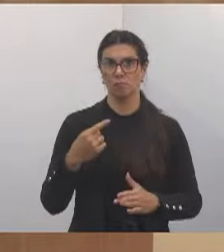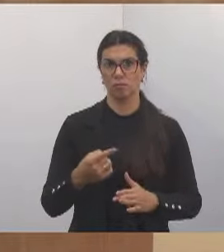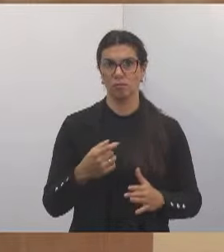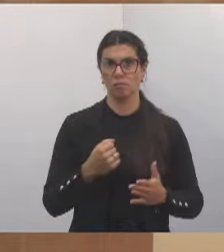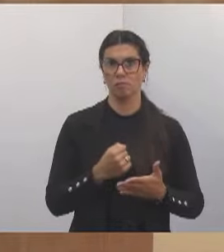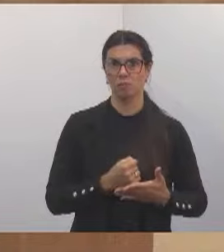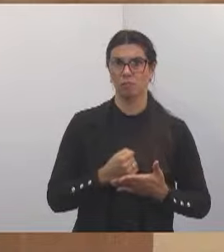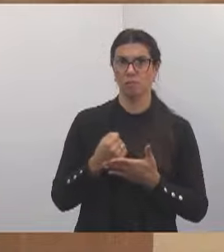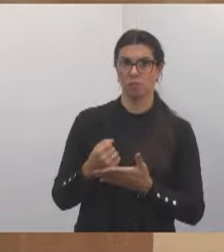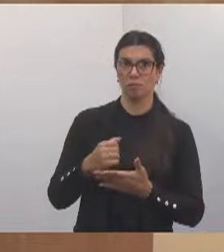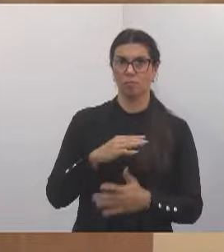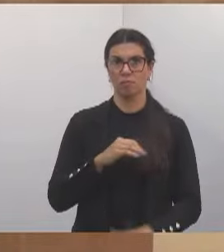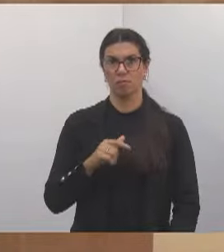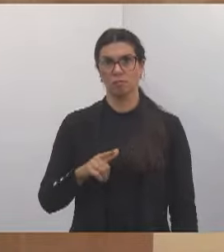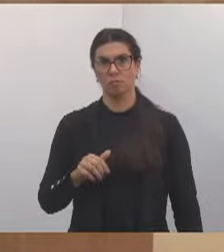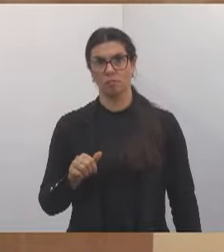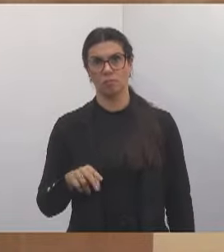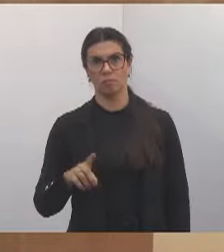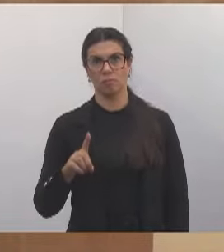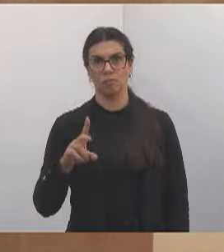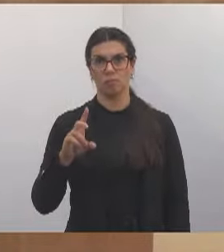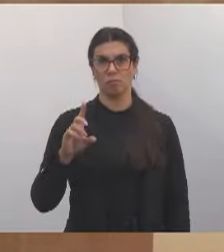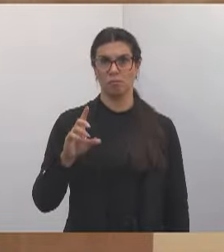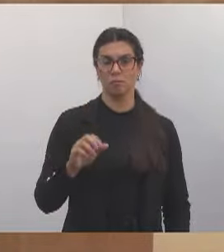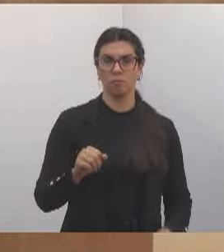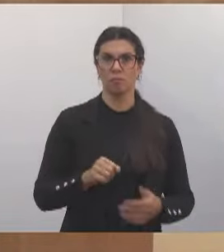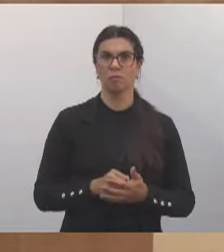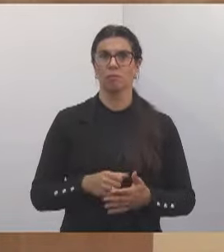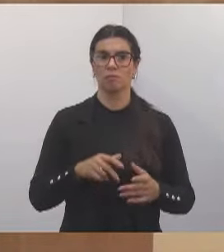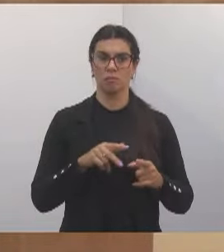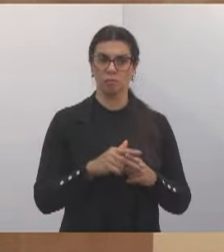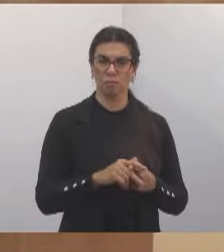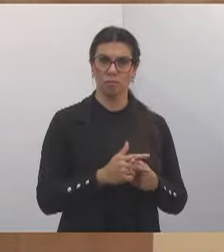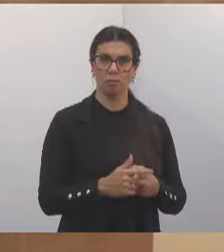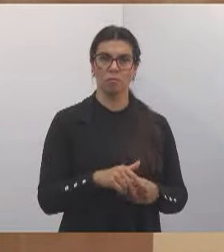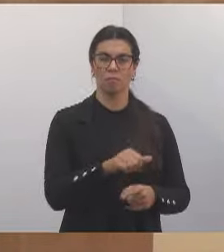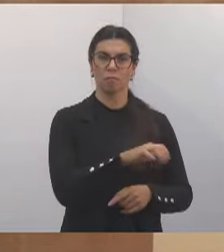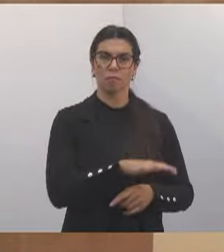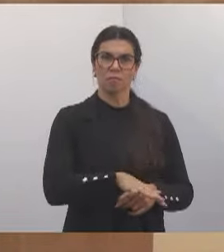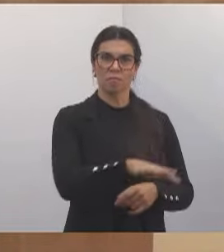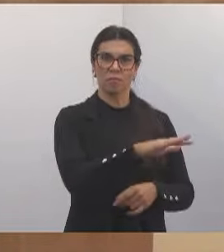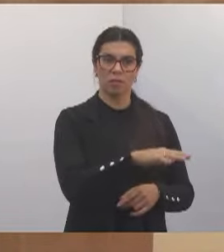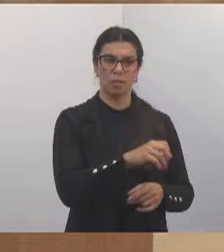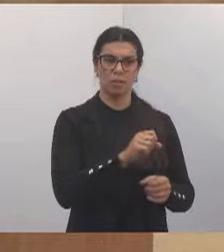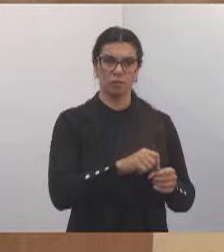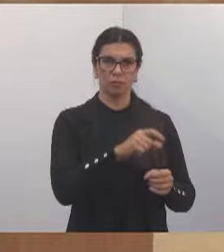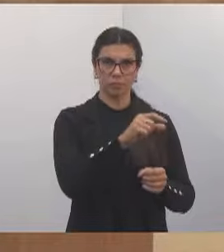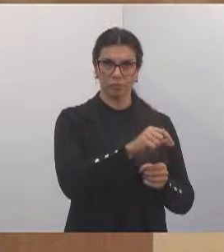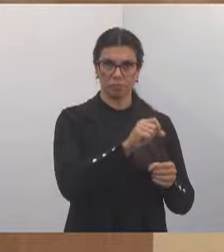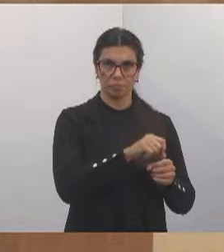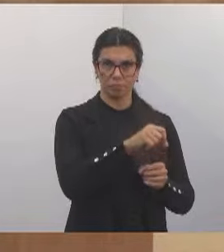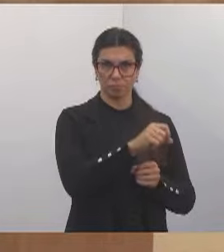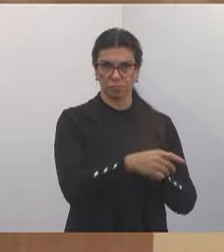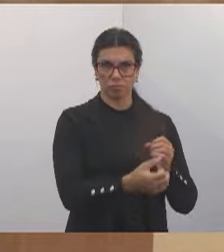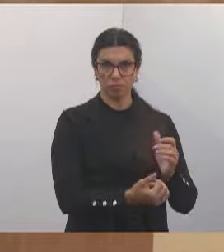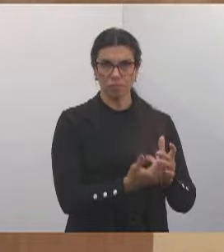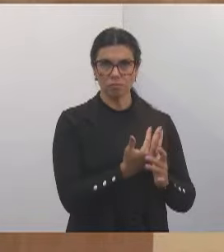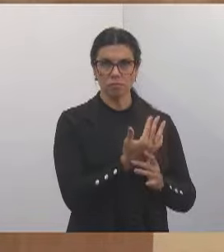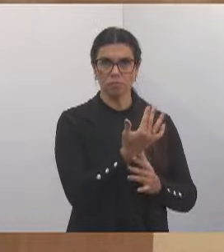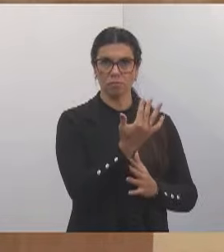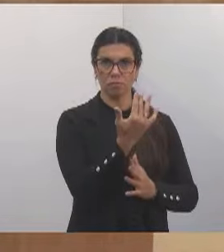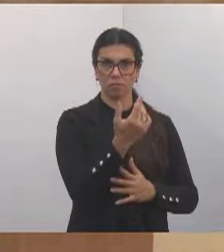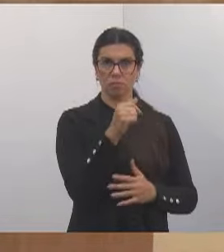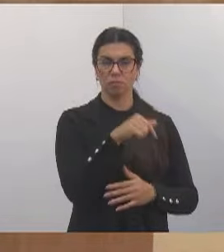já, já está sendo feito os pedidos para revitalização, para o plantio de árvores, para um caminho bacana onde as pessoas